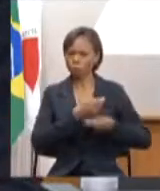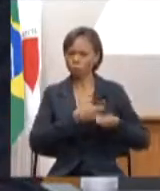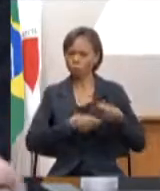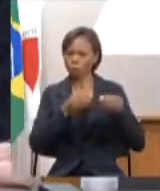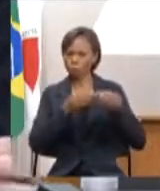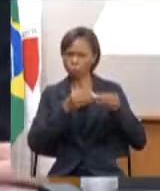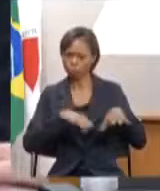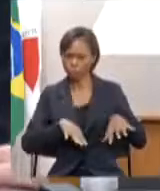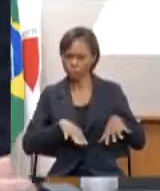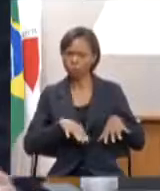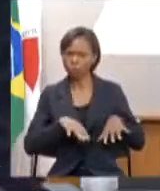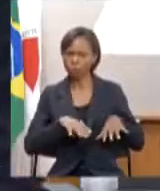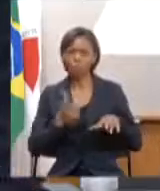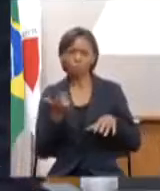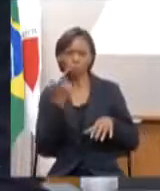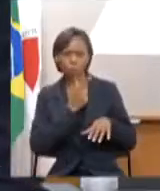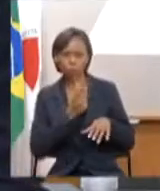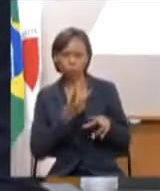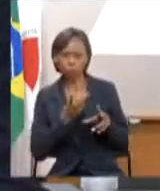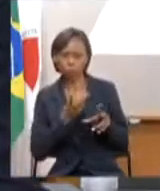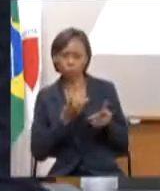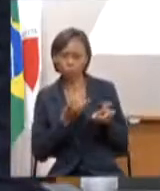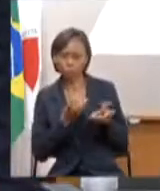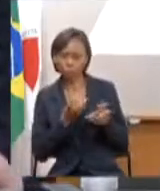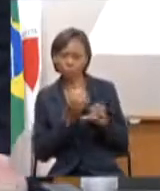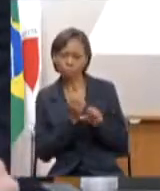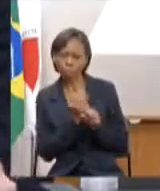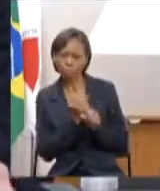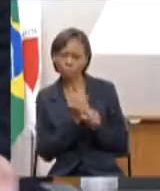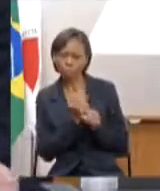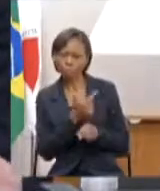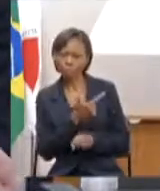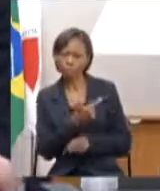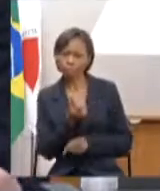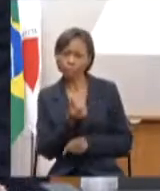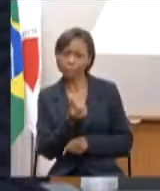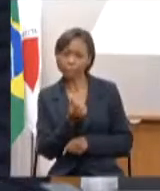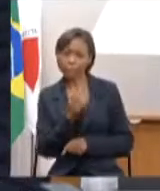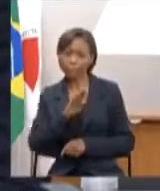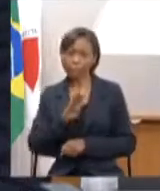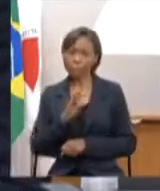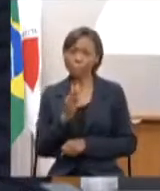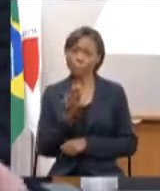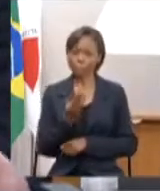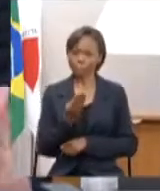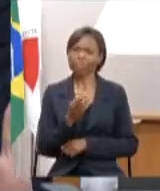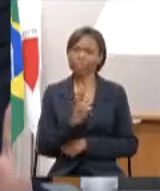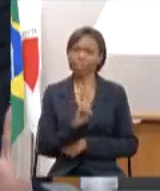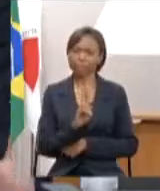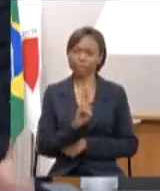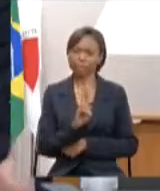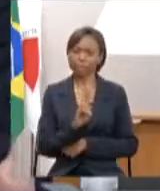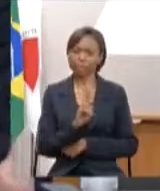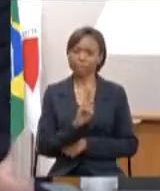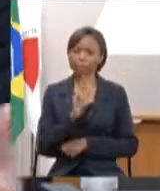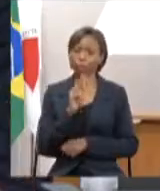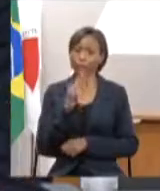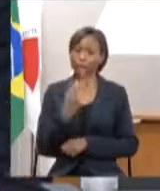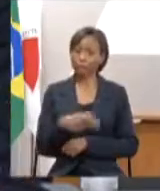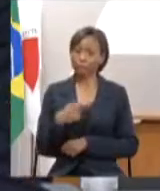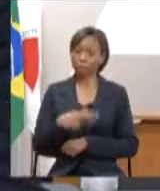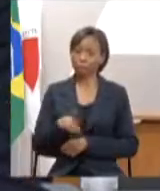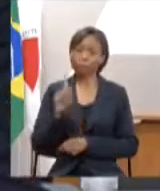o dano socioeconômico em torno de 26 bilhões de reais ao estado de Minas Gerais